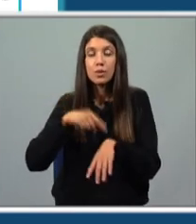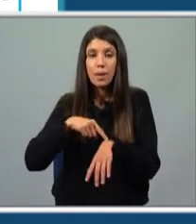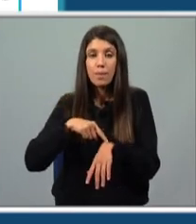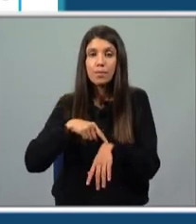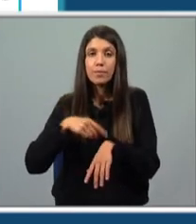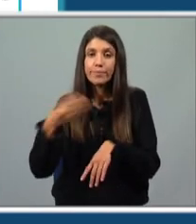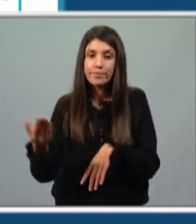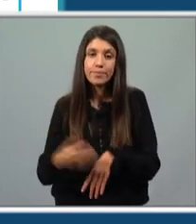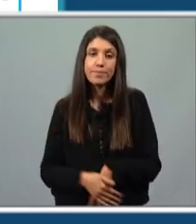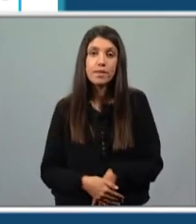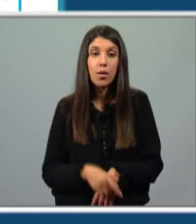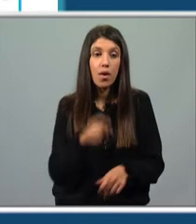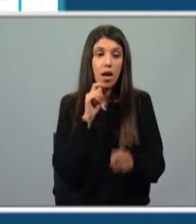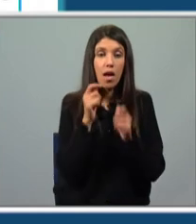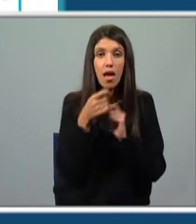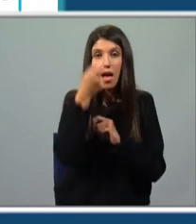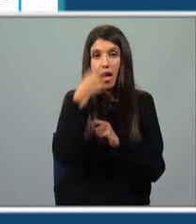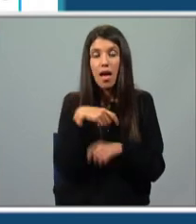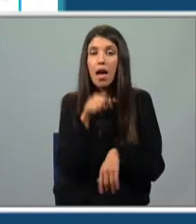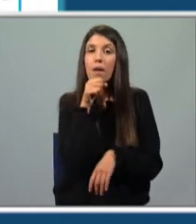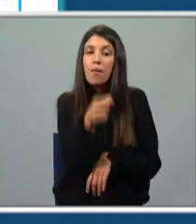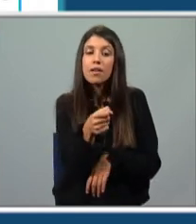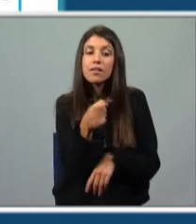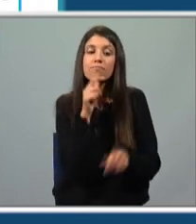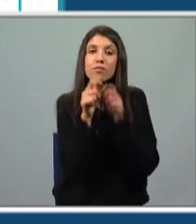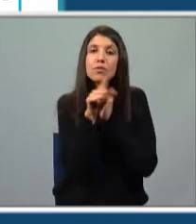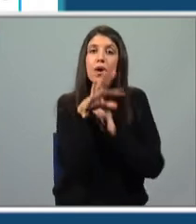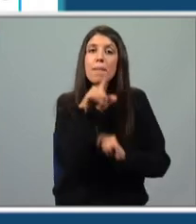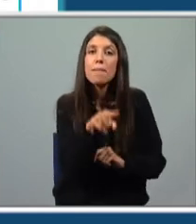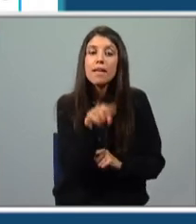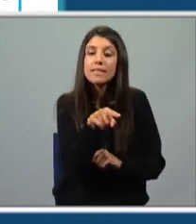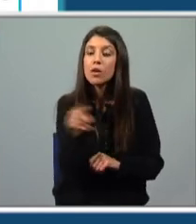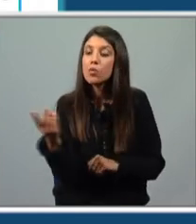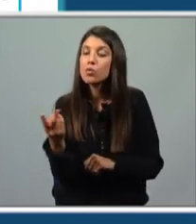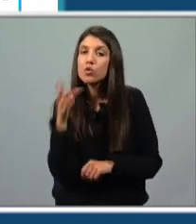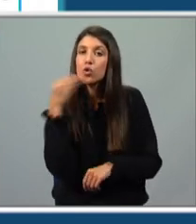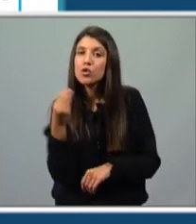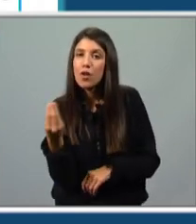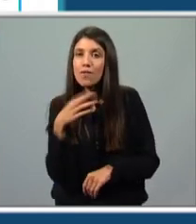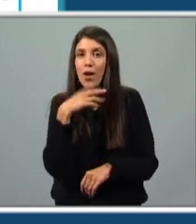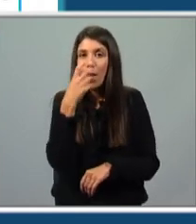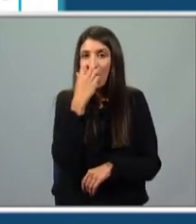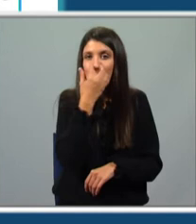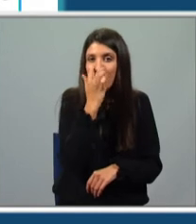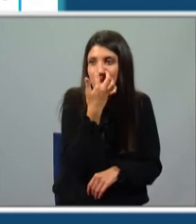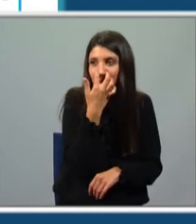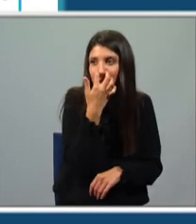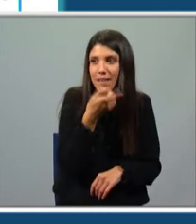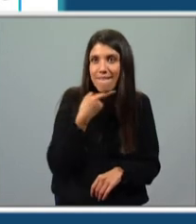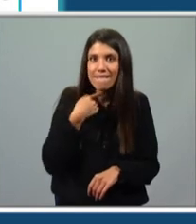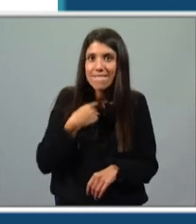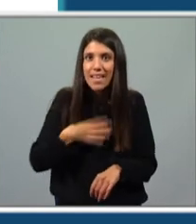E a repórter conseguiu entrevistar a mãe. Segundo ela, os dois jovens são curiosos, ávidos de saber e de criar.